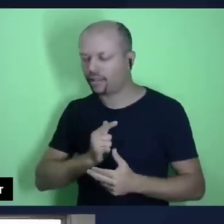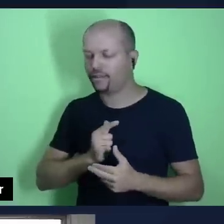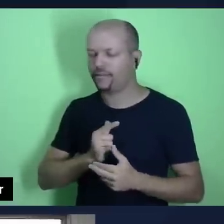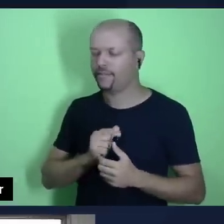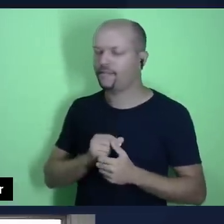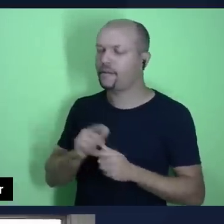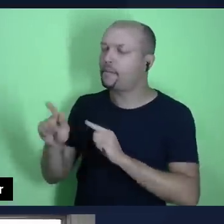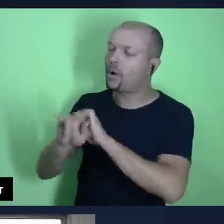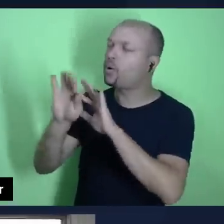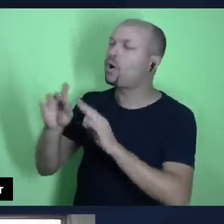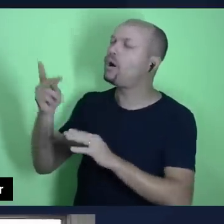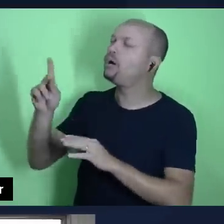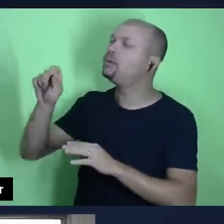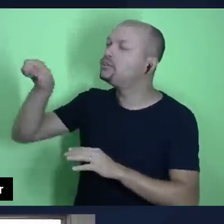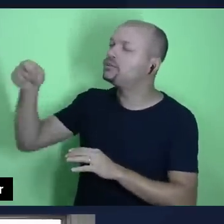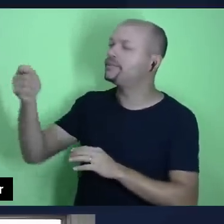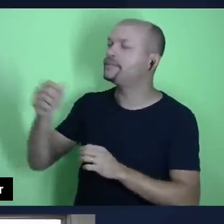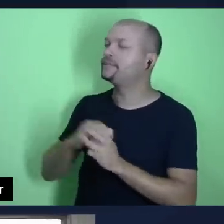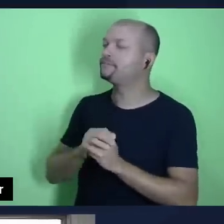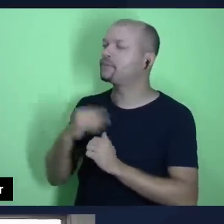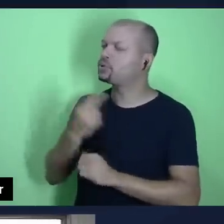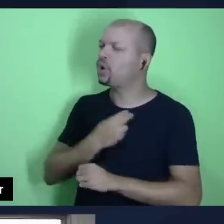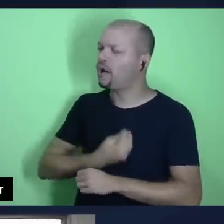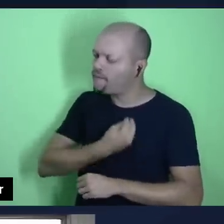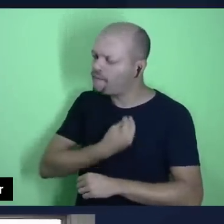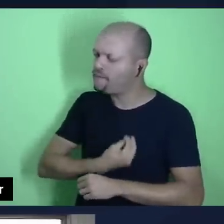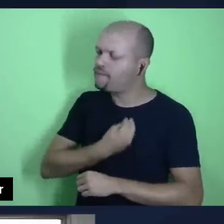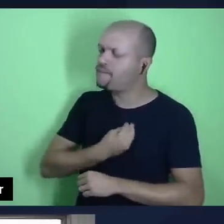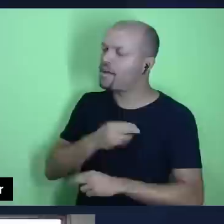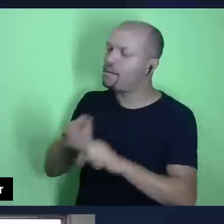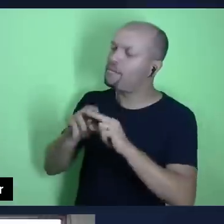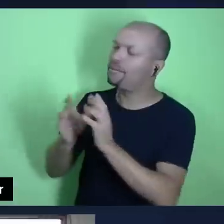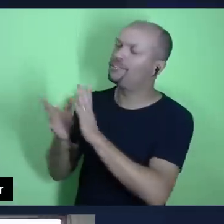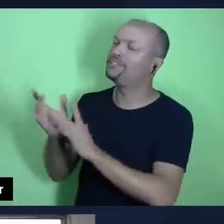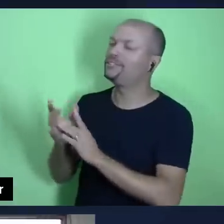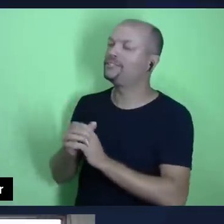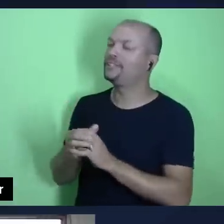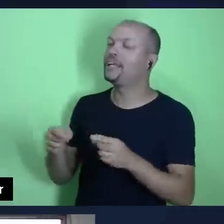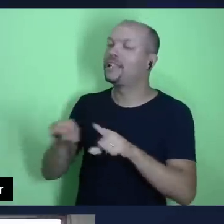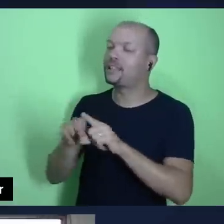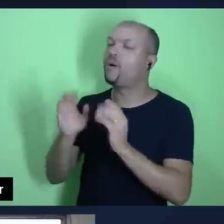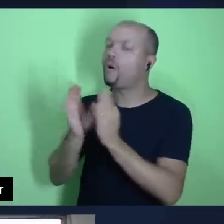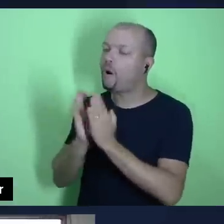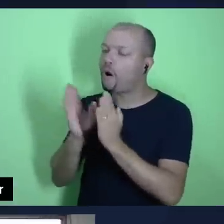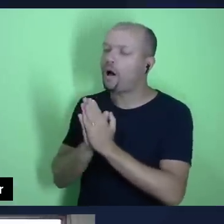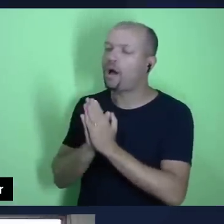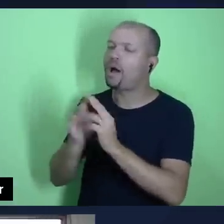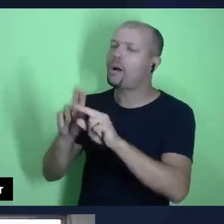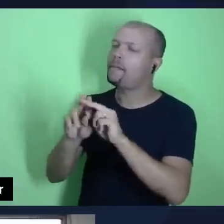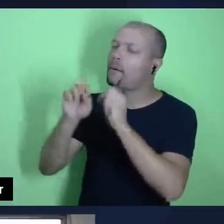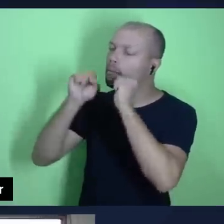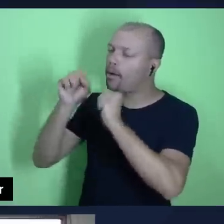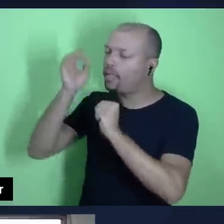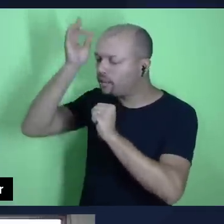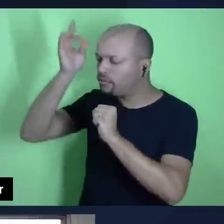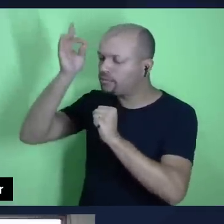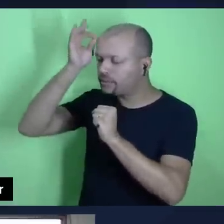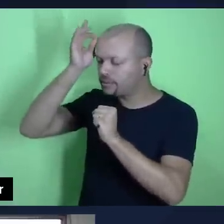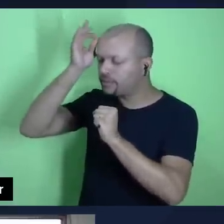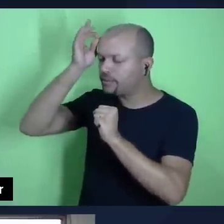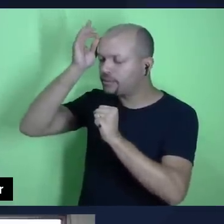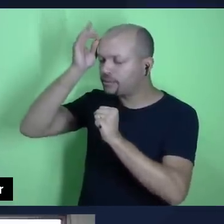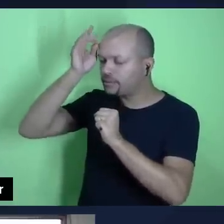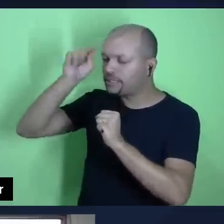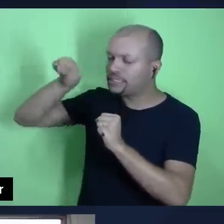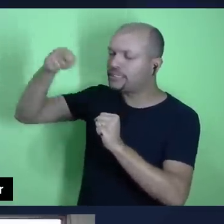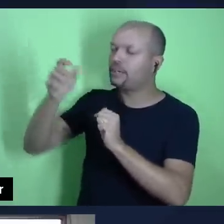nome, para que possamos viver para Jesus. Assim oramos pelo poder do Espírito Santo e em nome